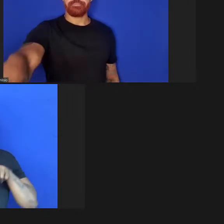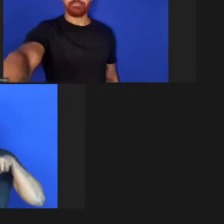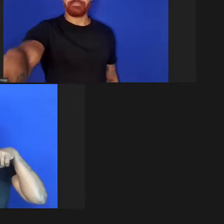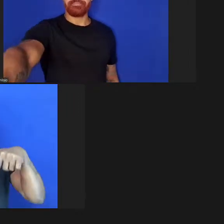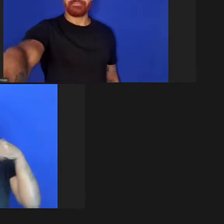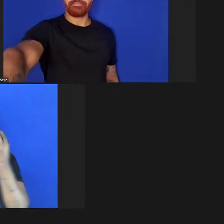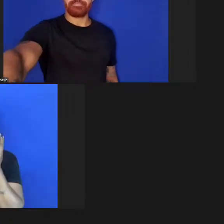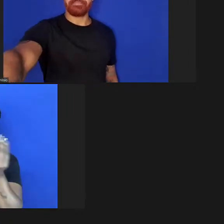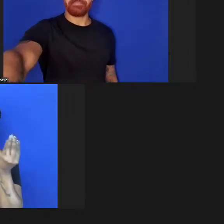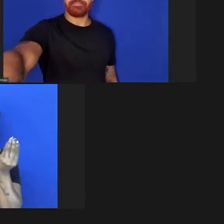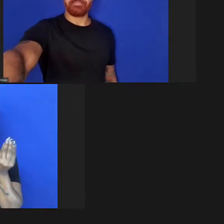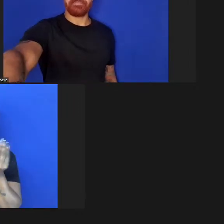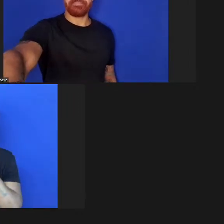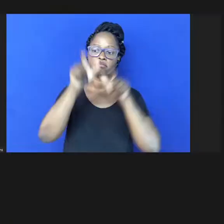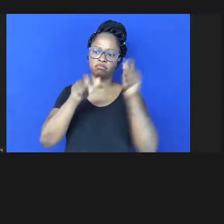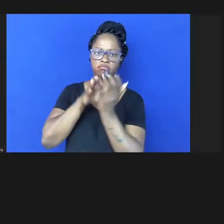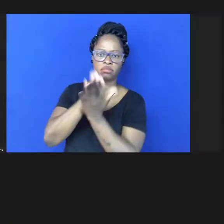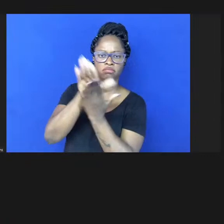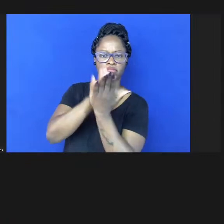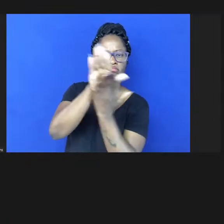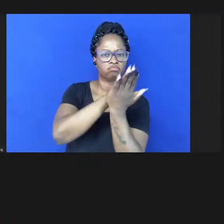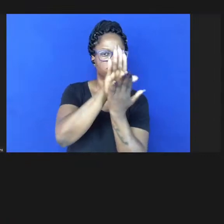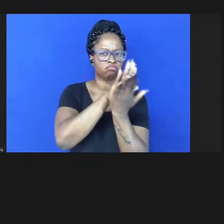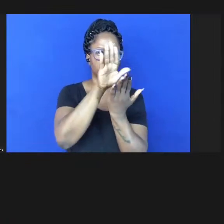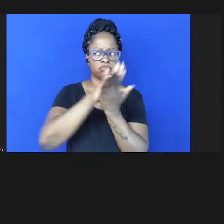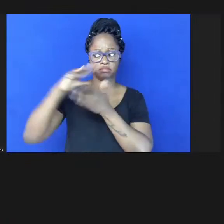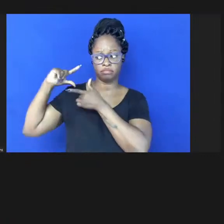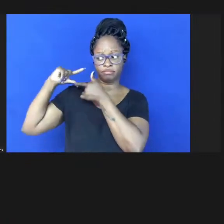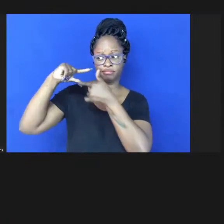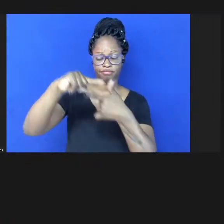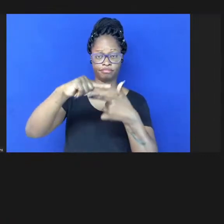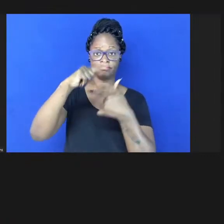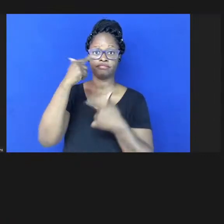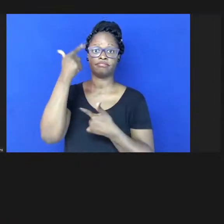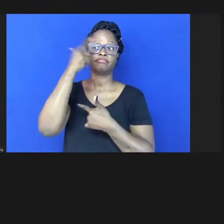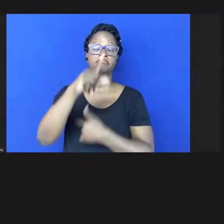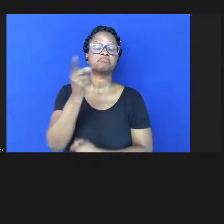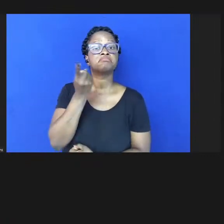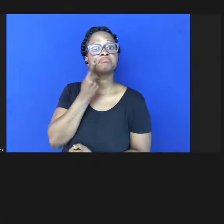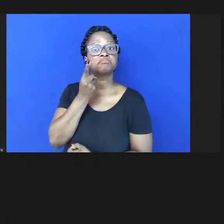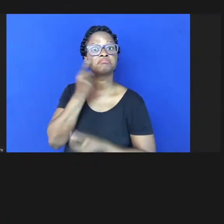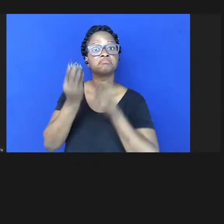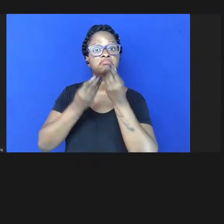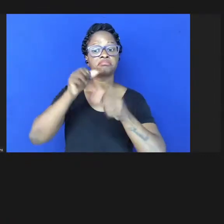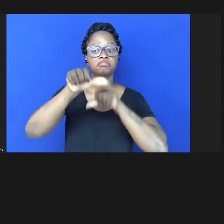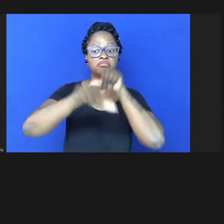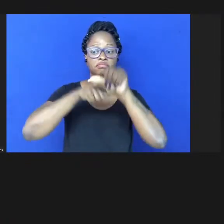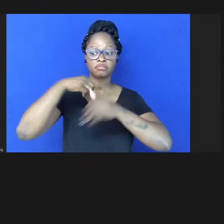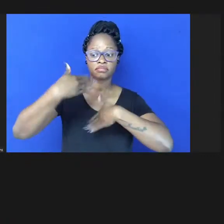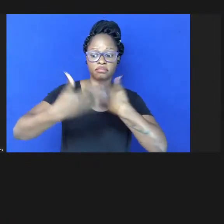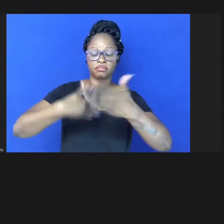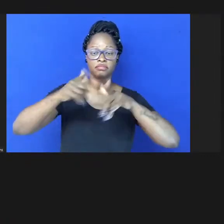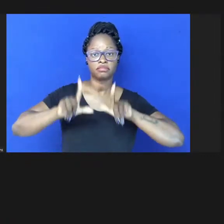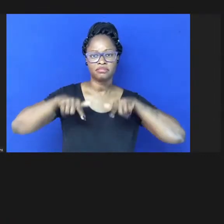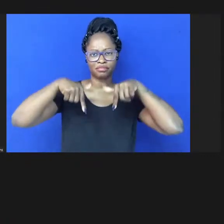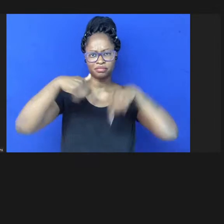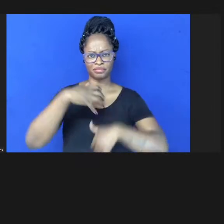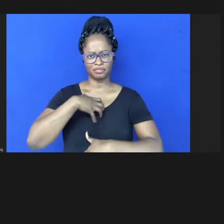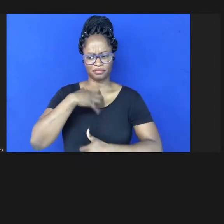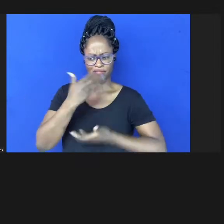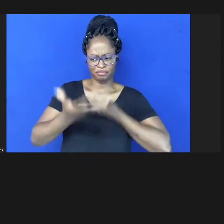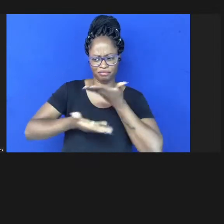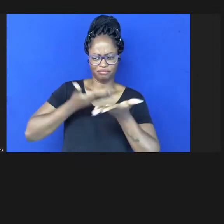aqueles que publicam de forma tradicional para ver como eles podem mudar os seus procedimentos e a maneira como lidam com as coisas